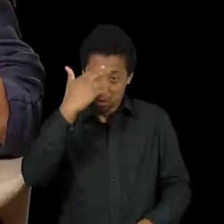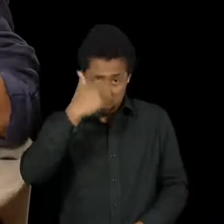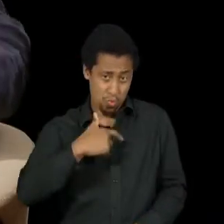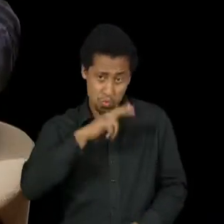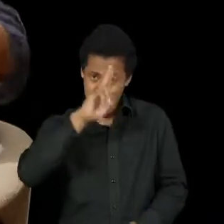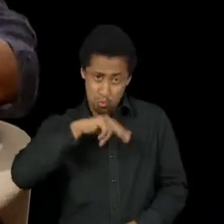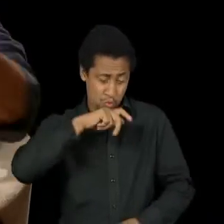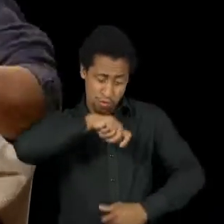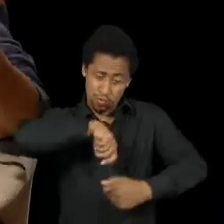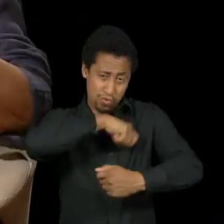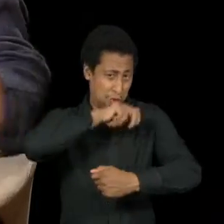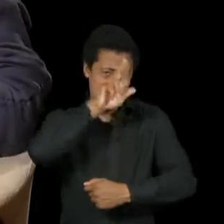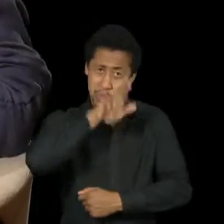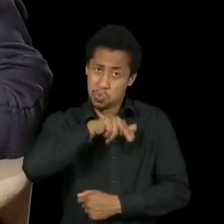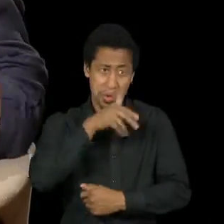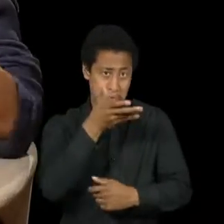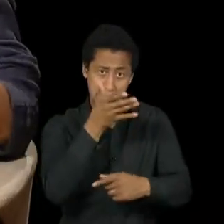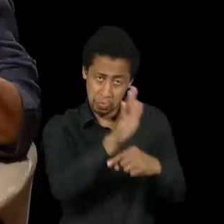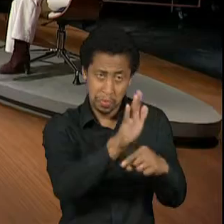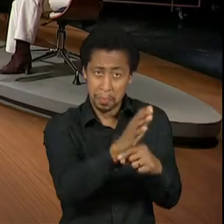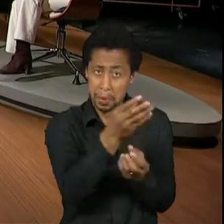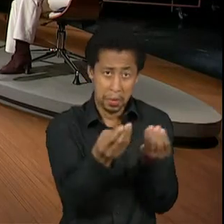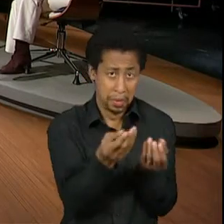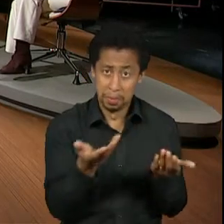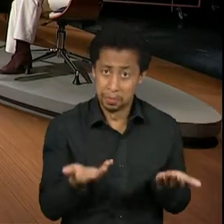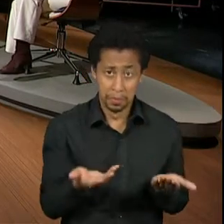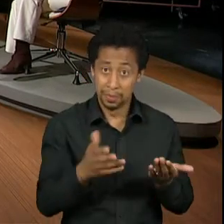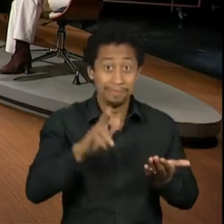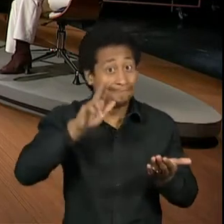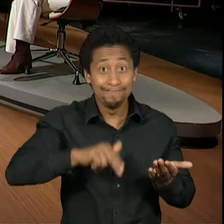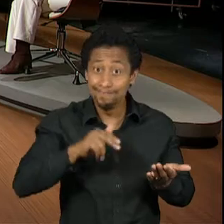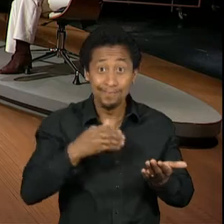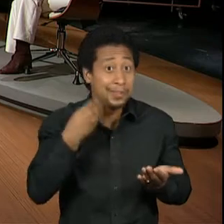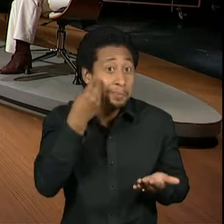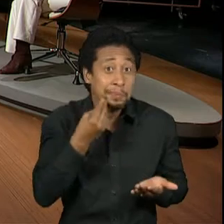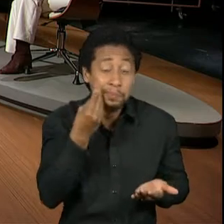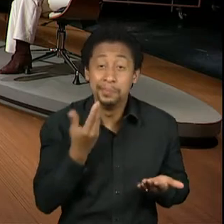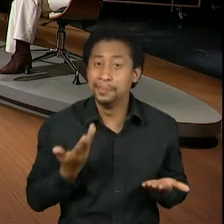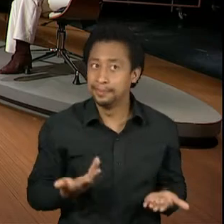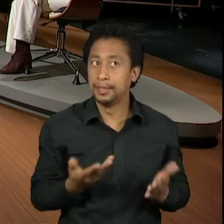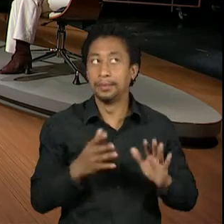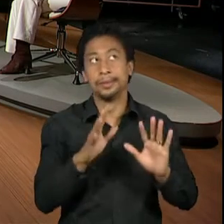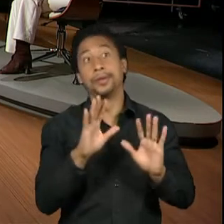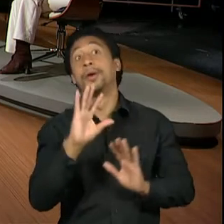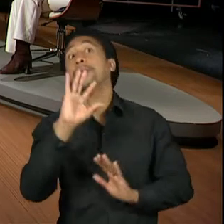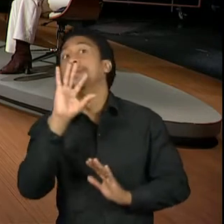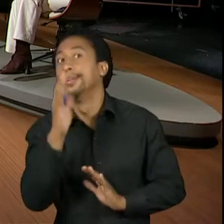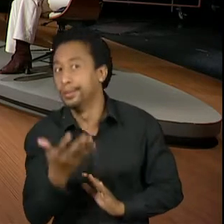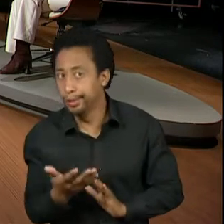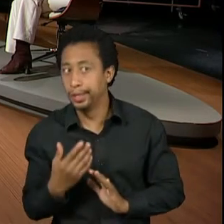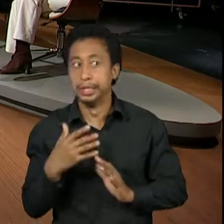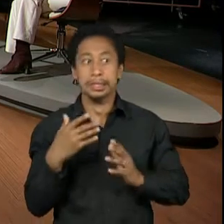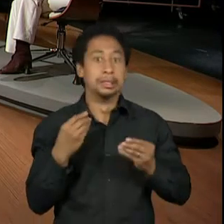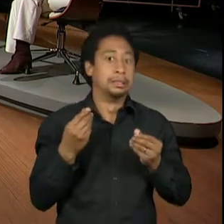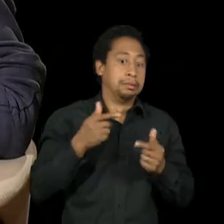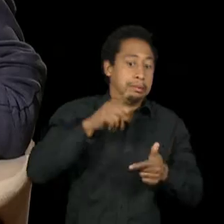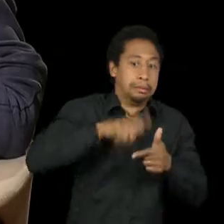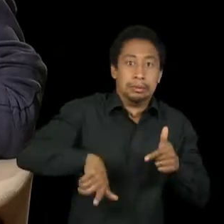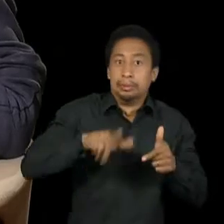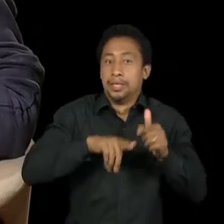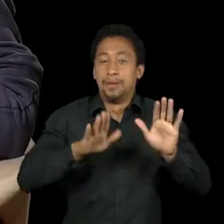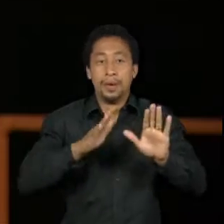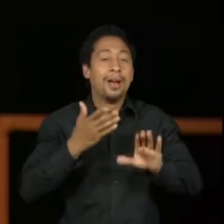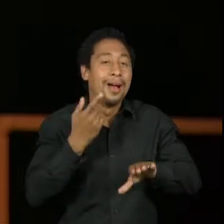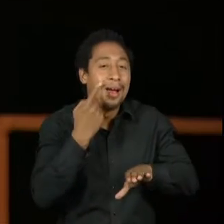Eu não tinha chegado perto de uma... enfim. E eu só sei que foi tanto problema para cortar a